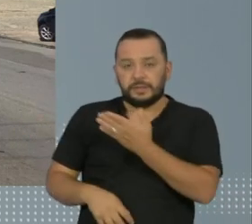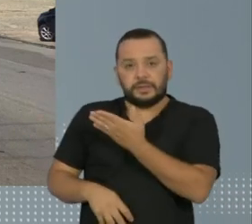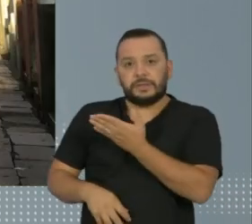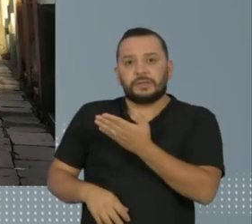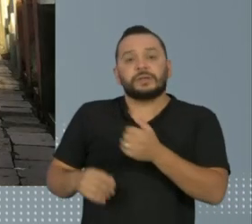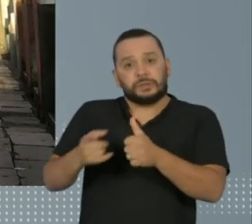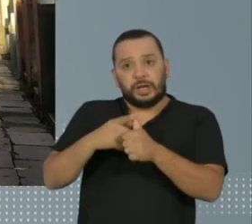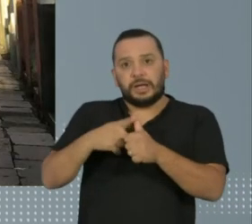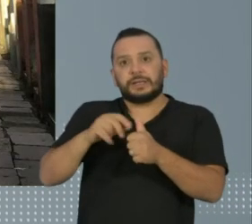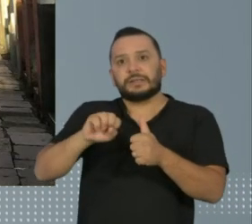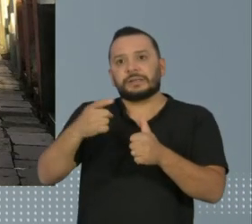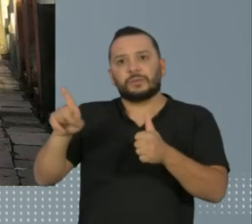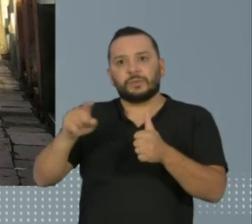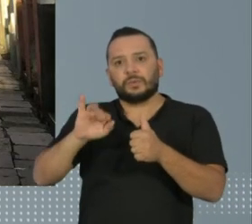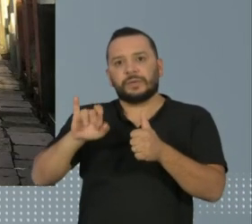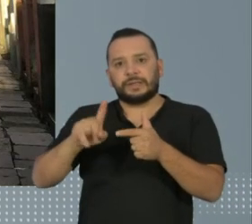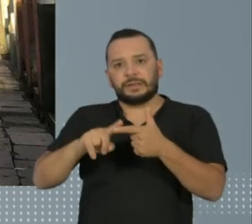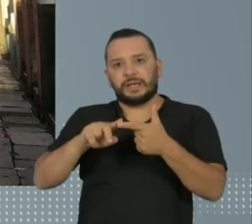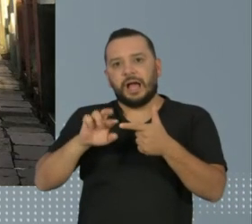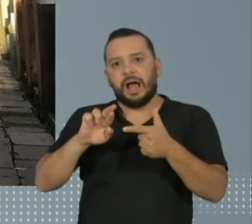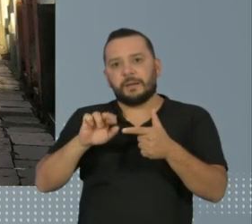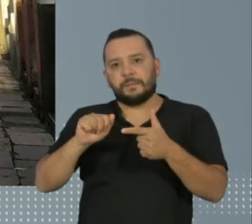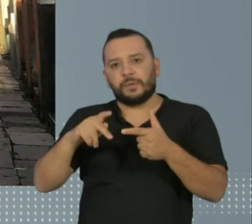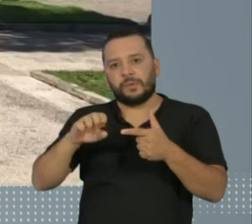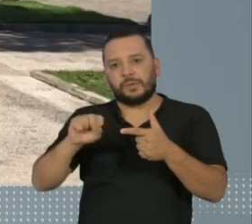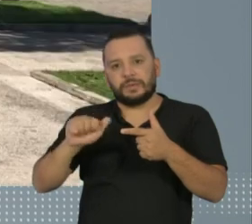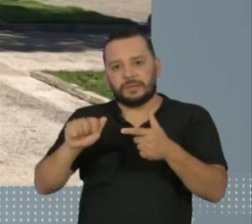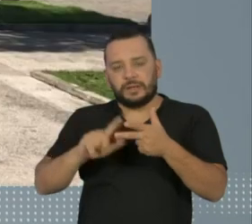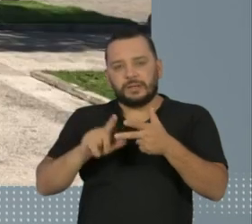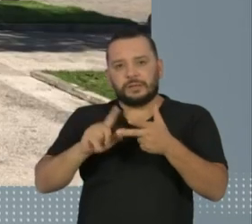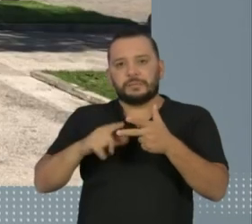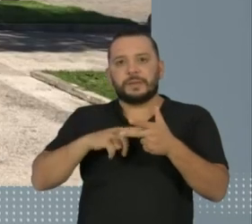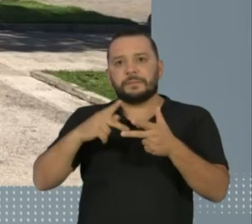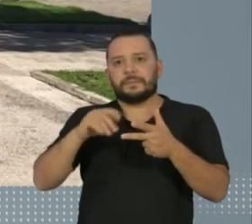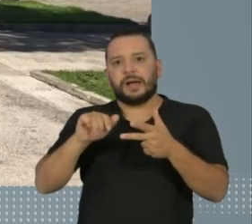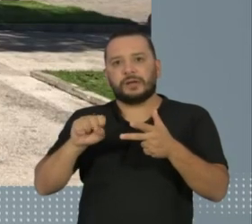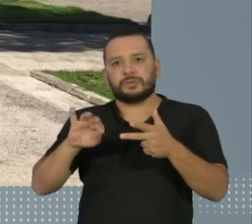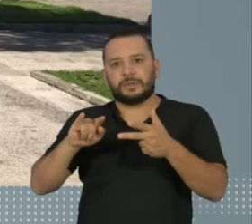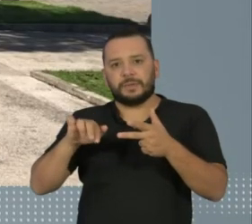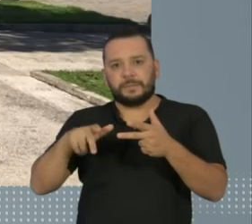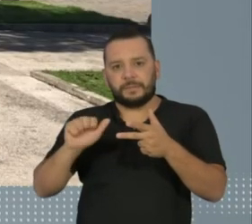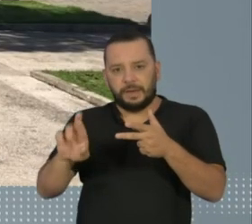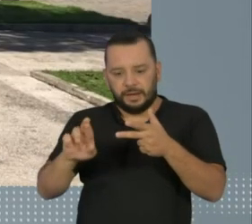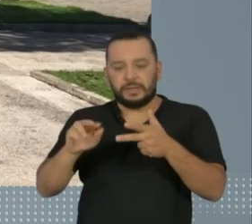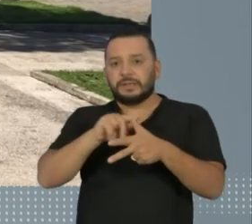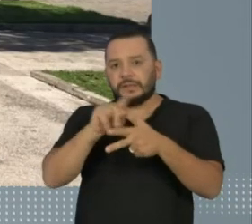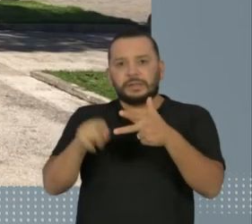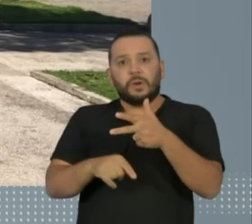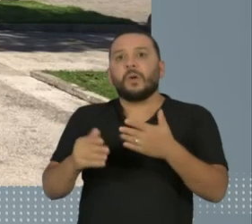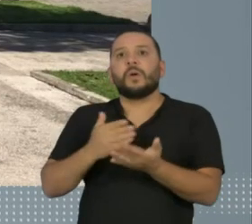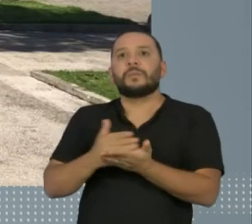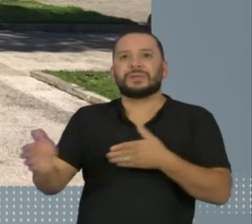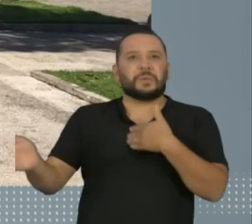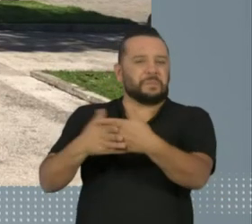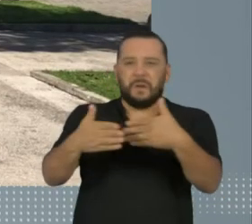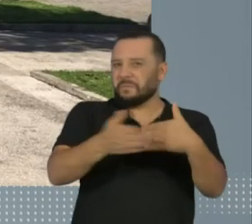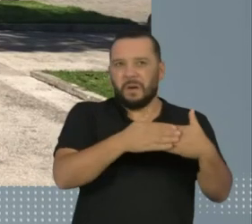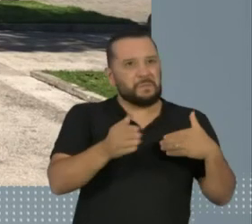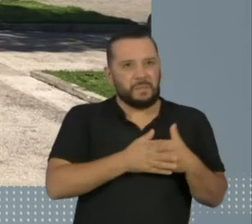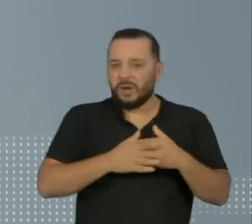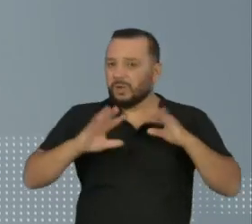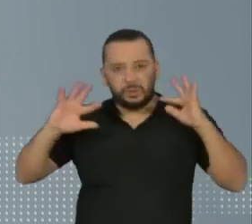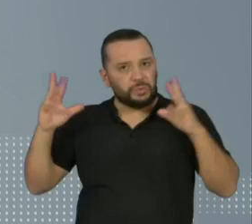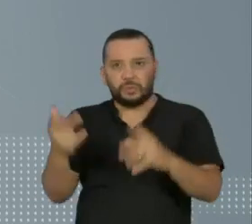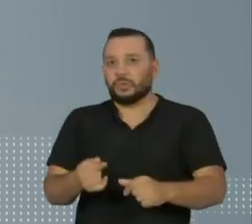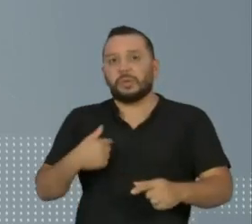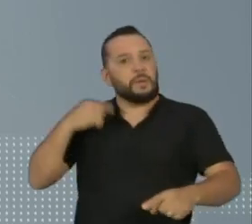José de Ribamar e Raposa, começou hoje o lockdown. Por 10 dias, a circulação de veículos é restrita, incluindo a proibição